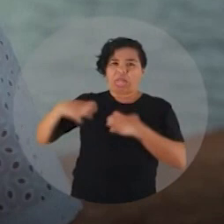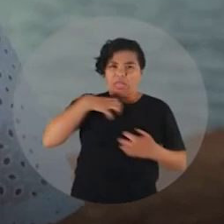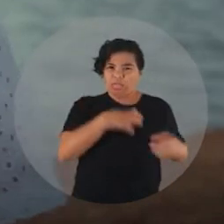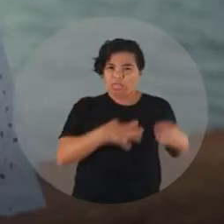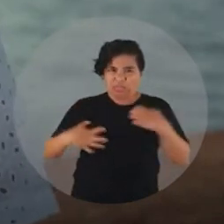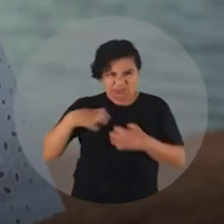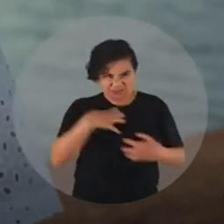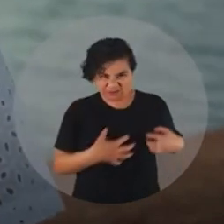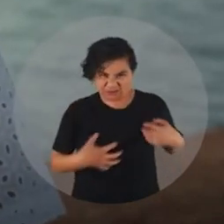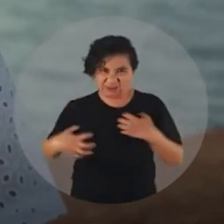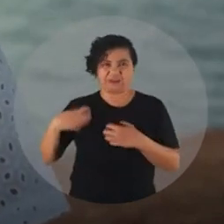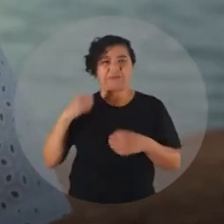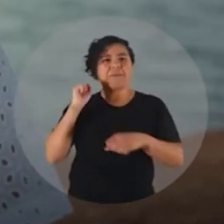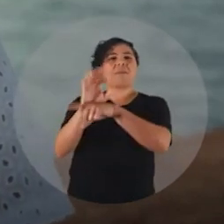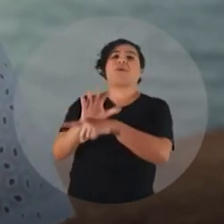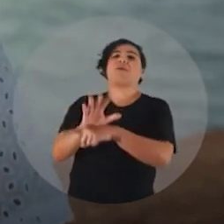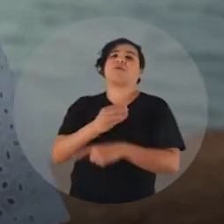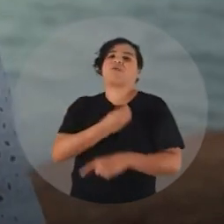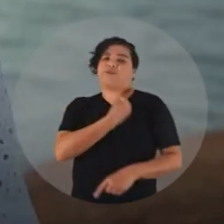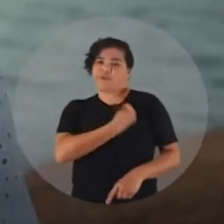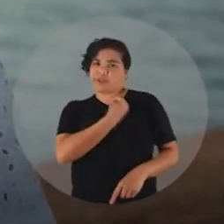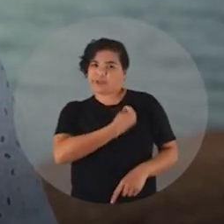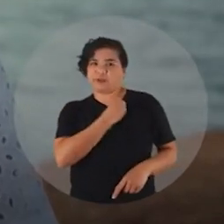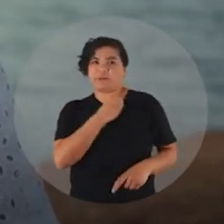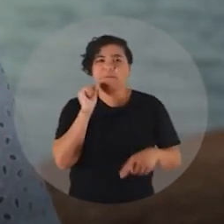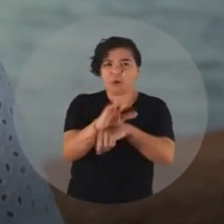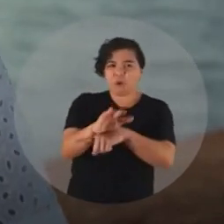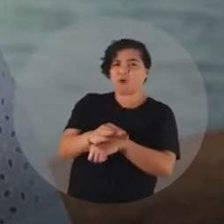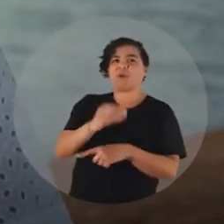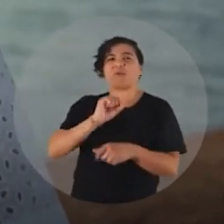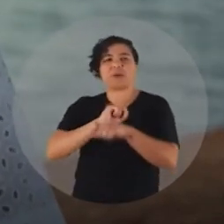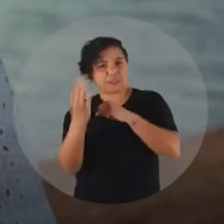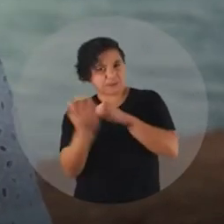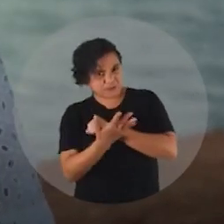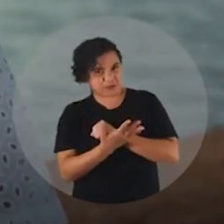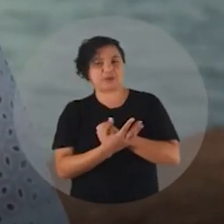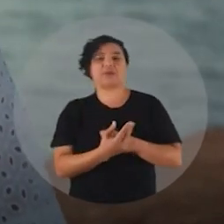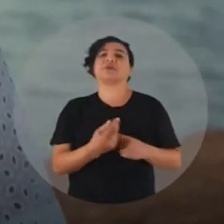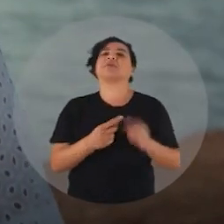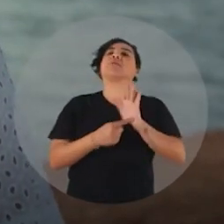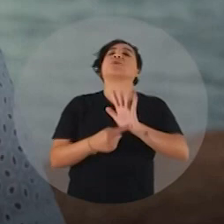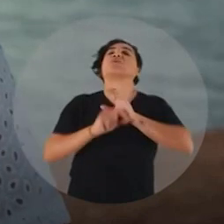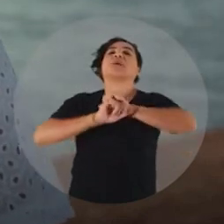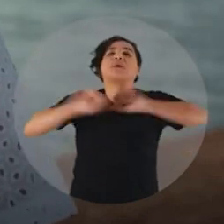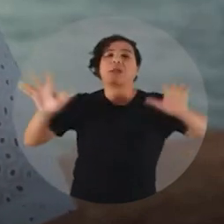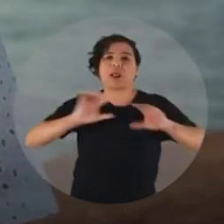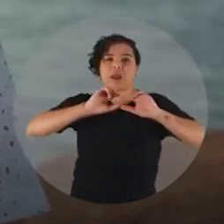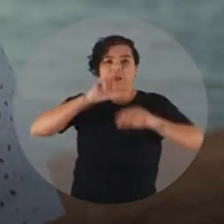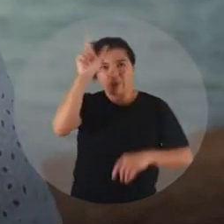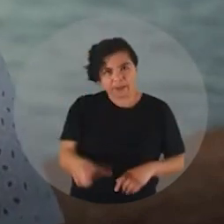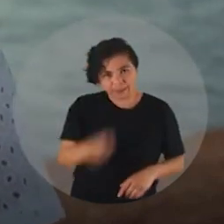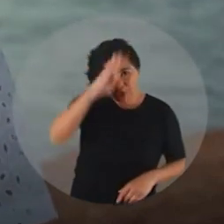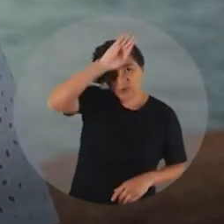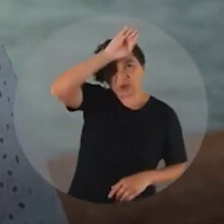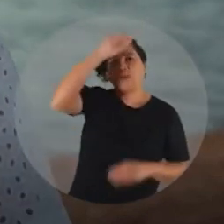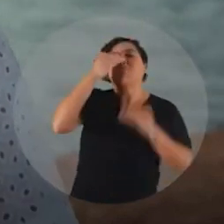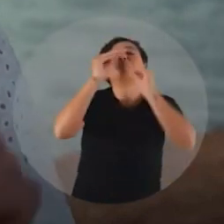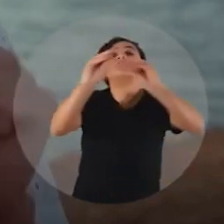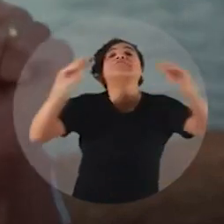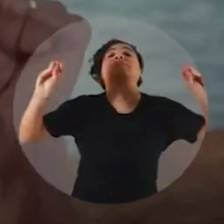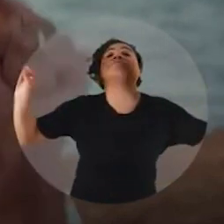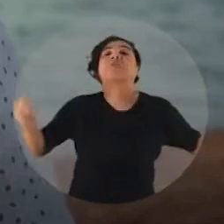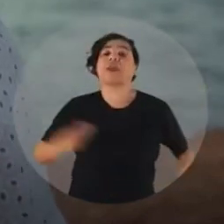O descaso pela vida, o descaso com a pandemia, mostra com muita clareza o descaso de